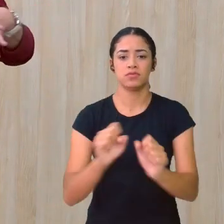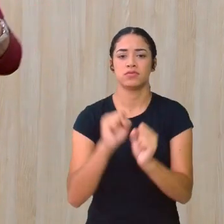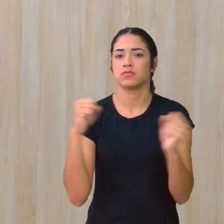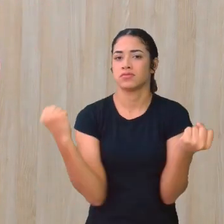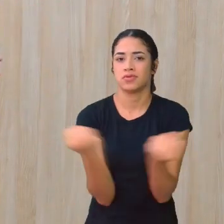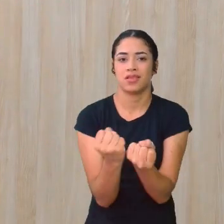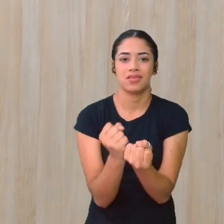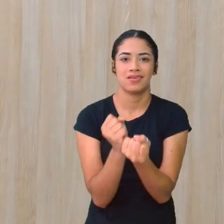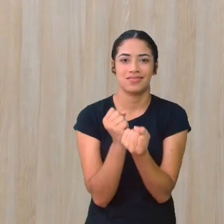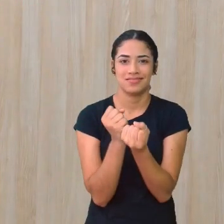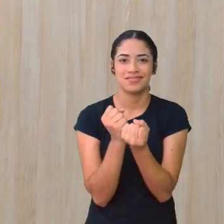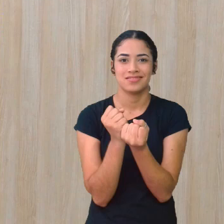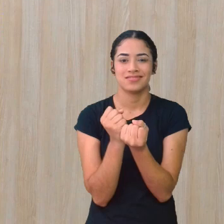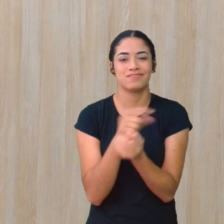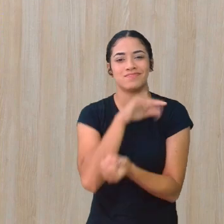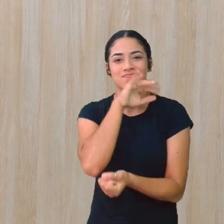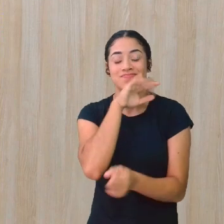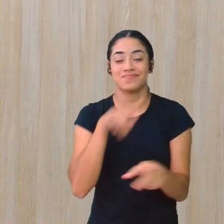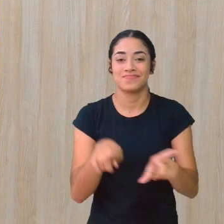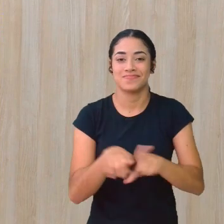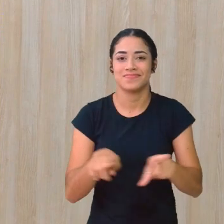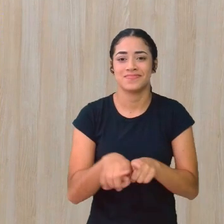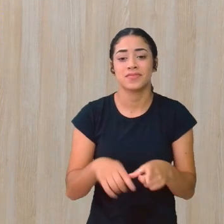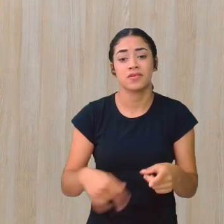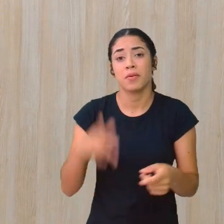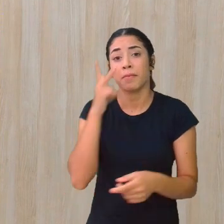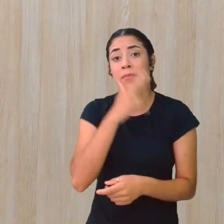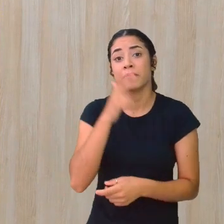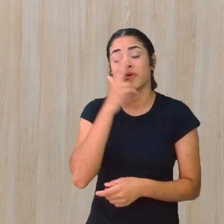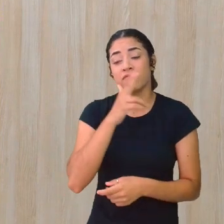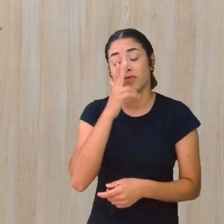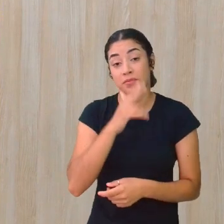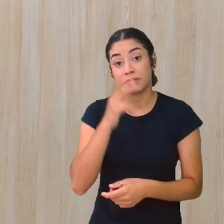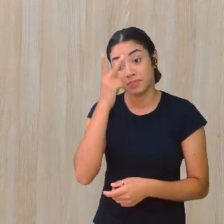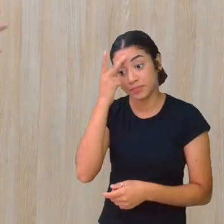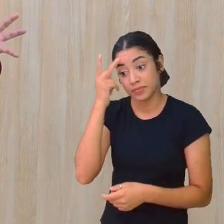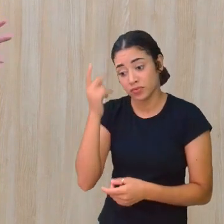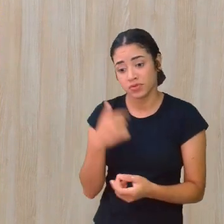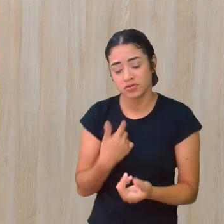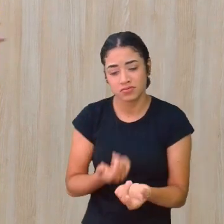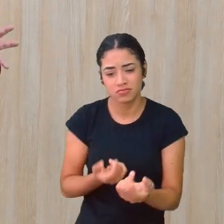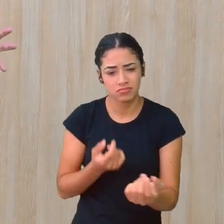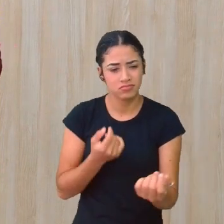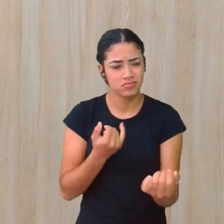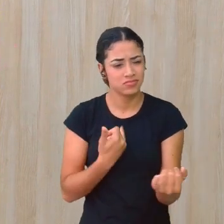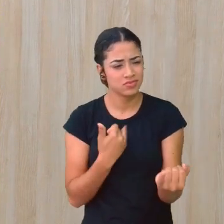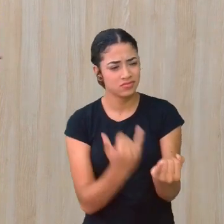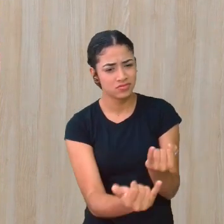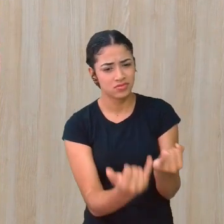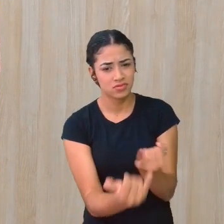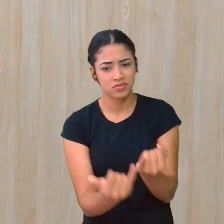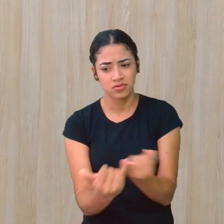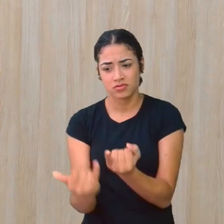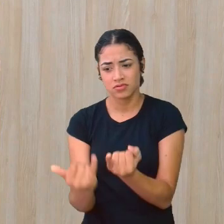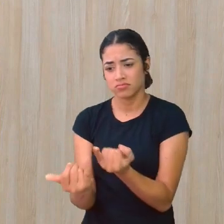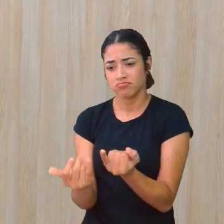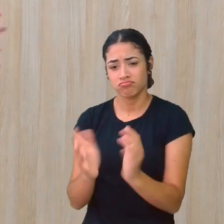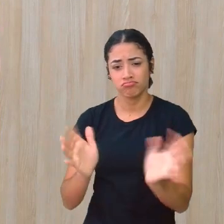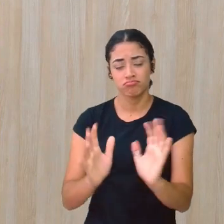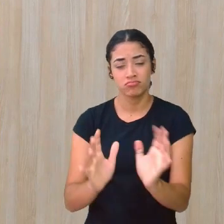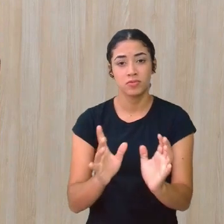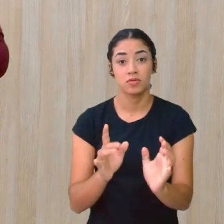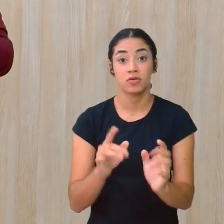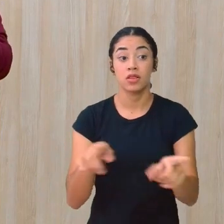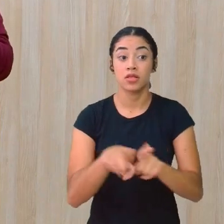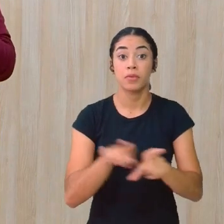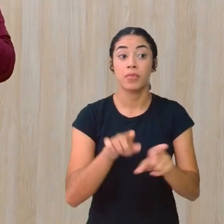Porque da mesma forma Que ele não consegue encontrar o seu lugar Os animais que estão ao redor dele Também não o reconhecem Então,